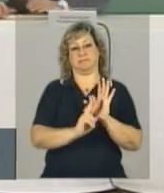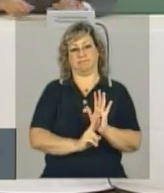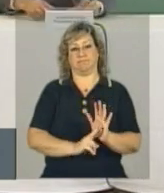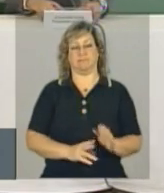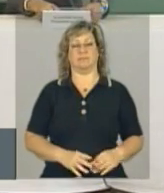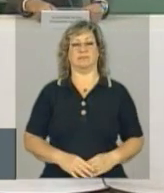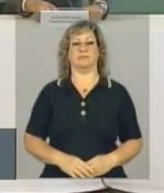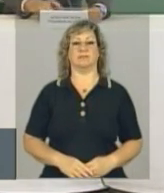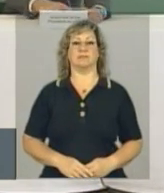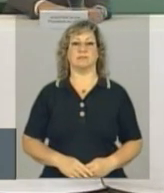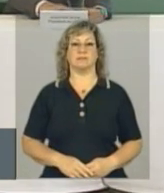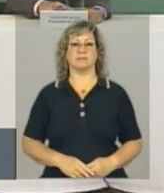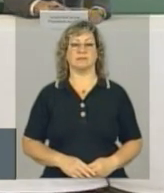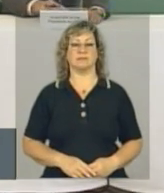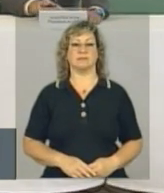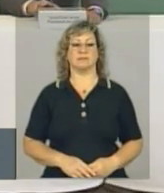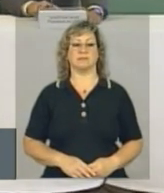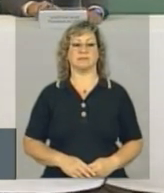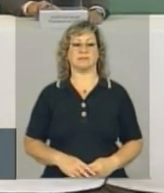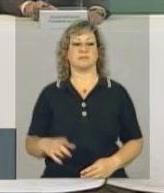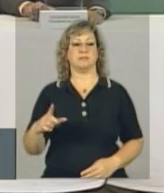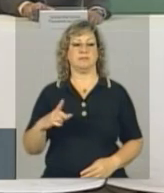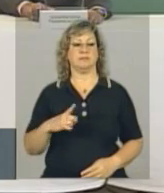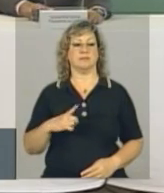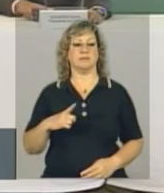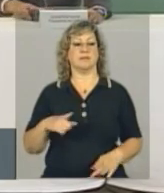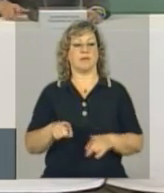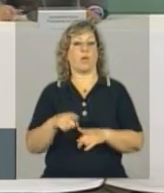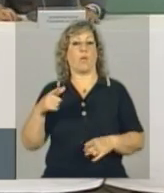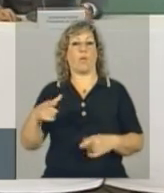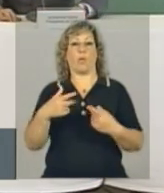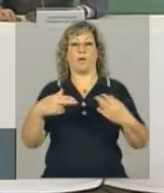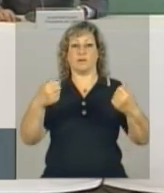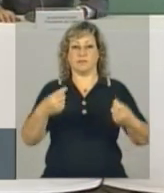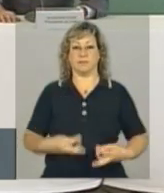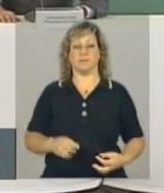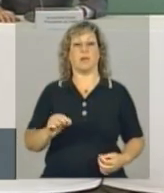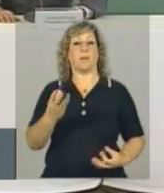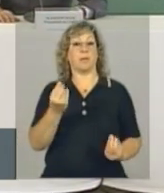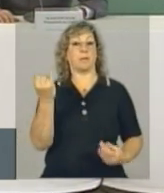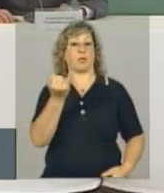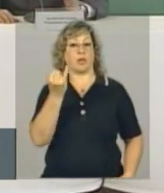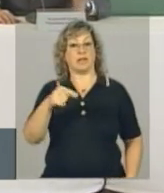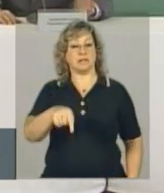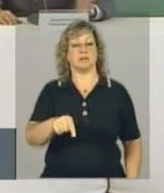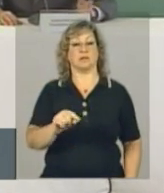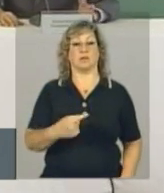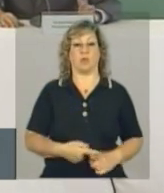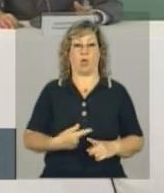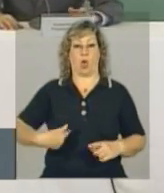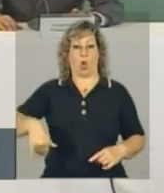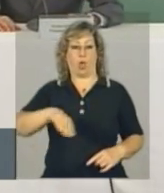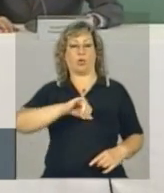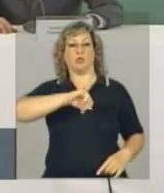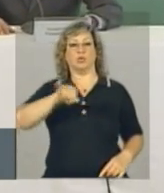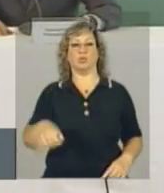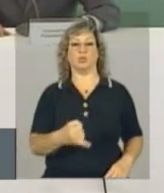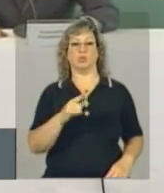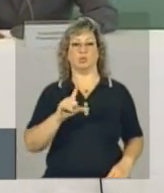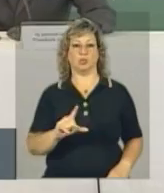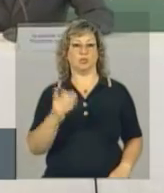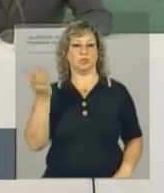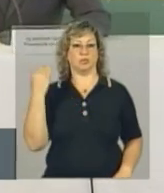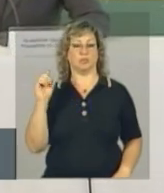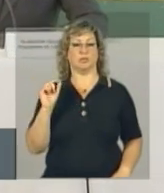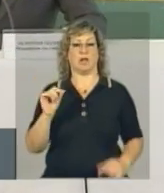Pode, por favor. É muito importante isso. Nós, quando em julho foi anunciado o